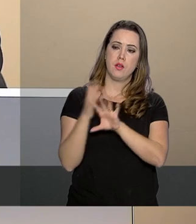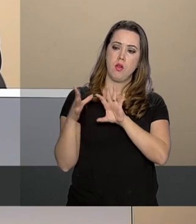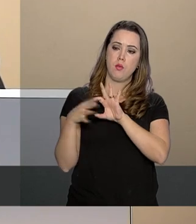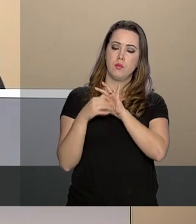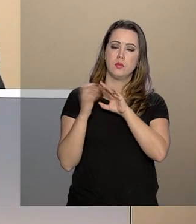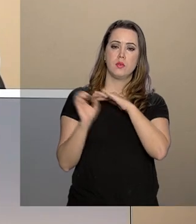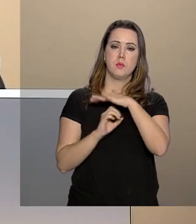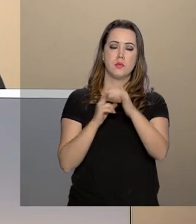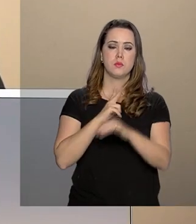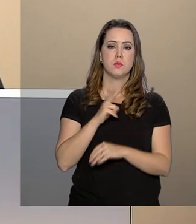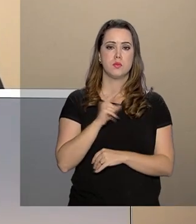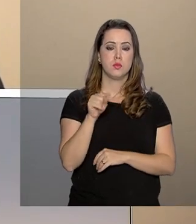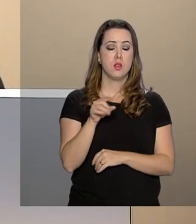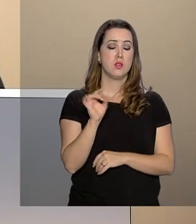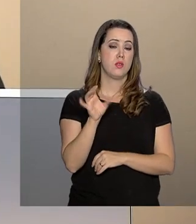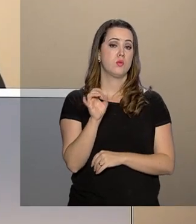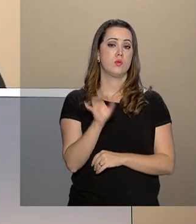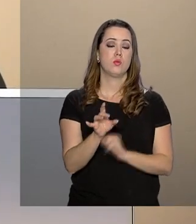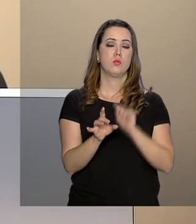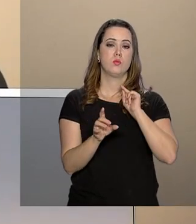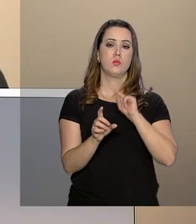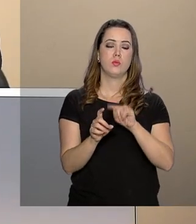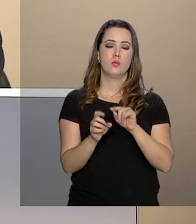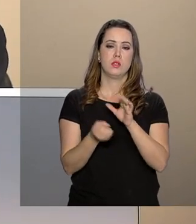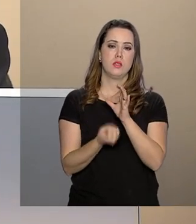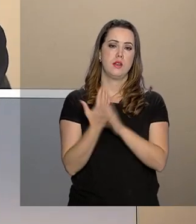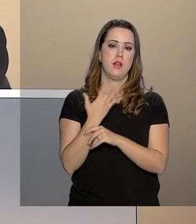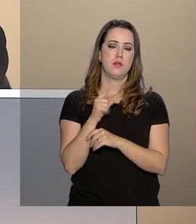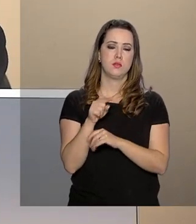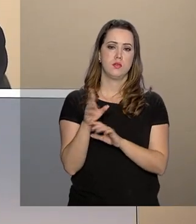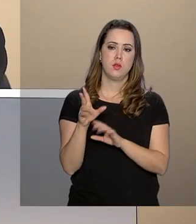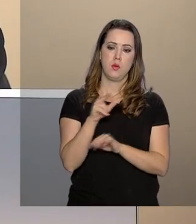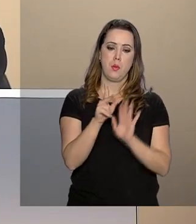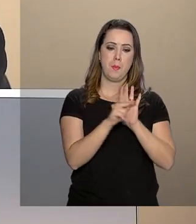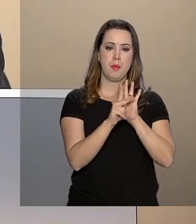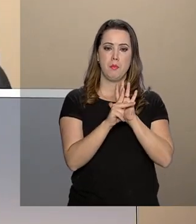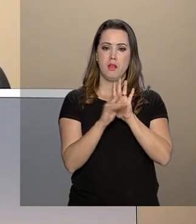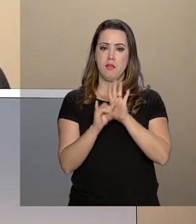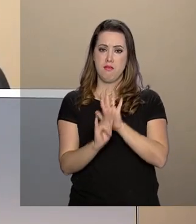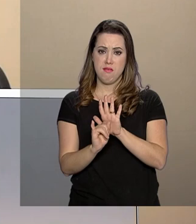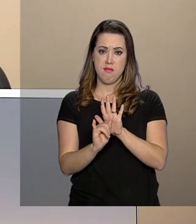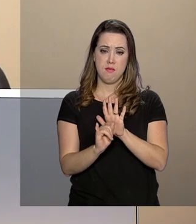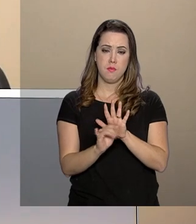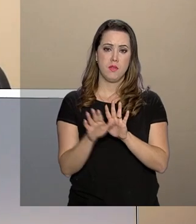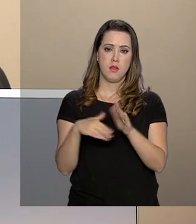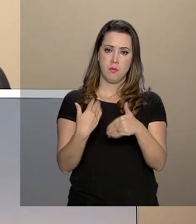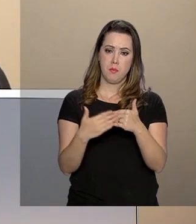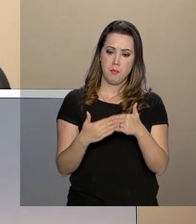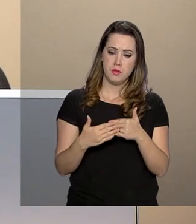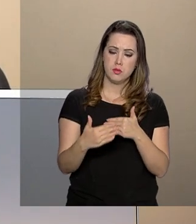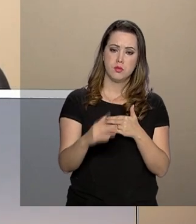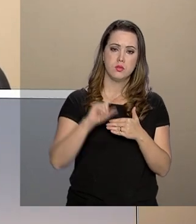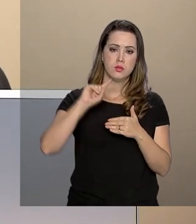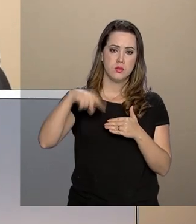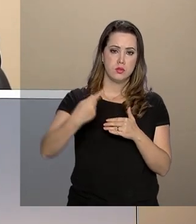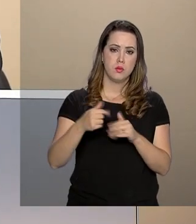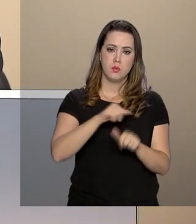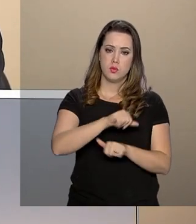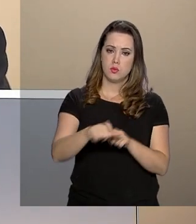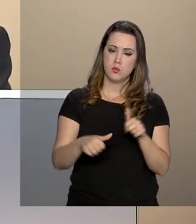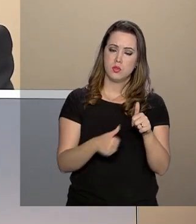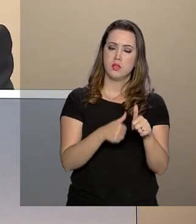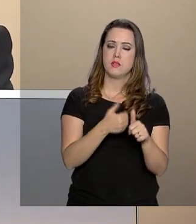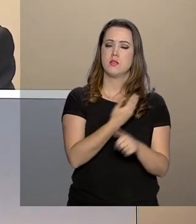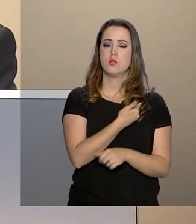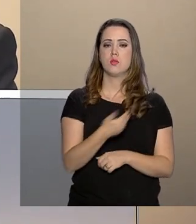com o setor privado. Não por acaso foi criado o programa de parceria de investimento, não por acaso foi mantido depois de uma transição de